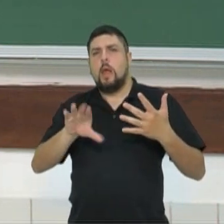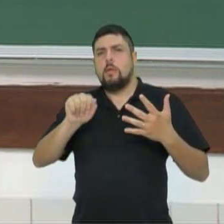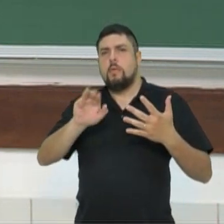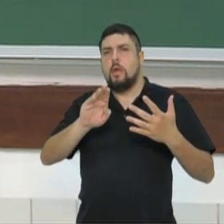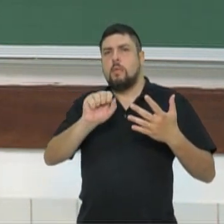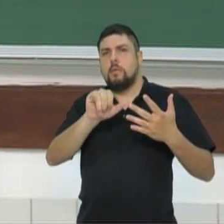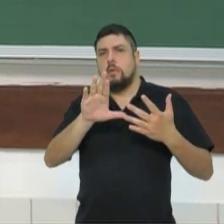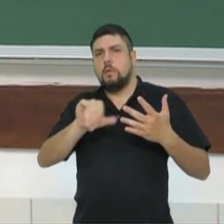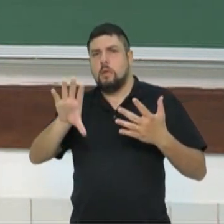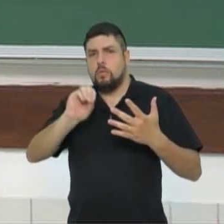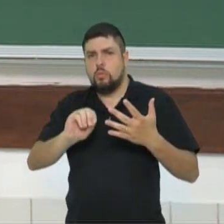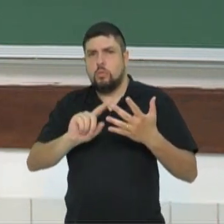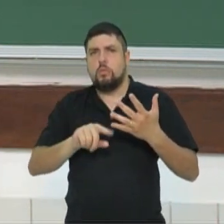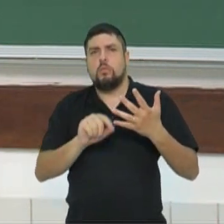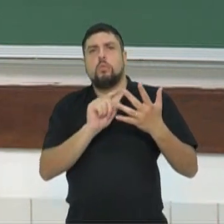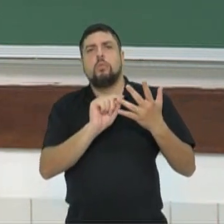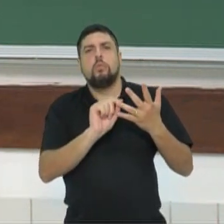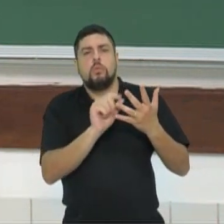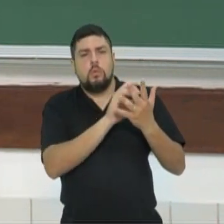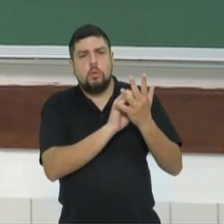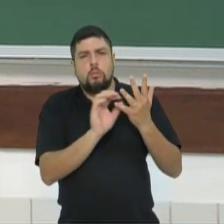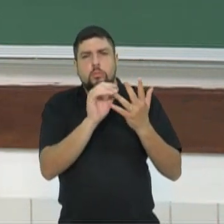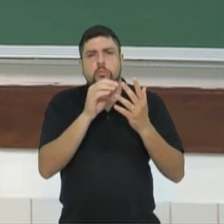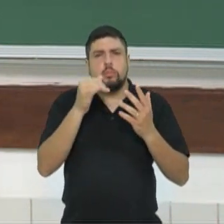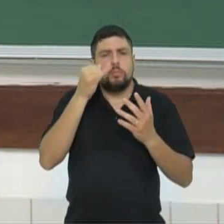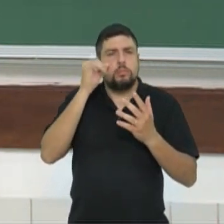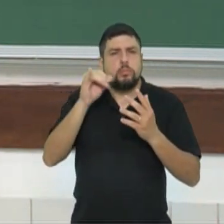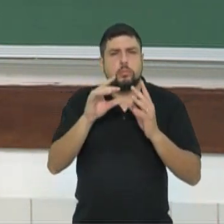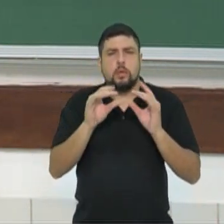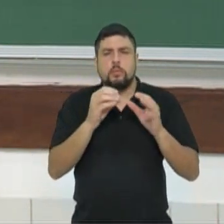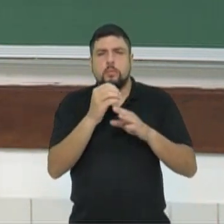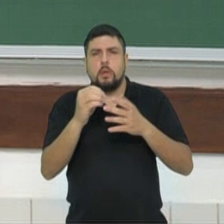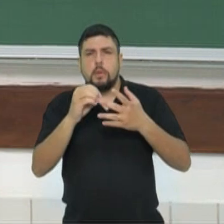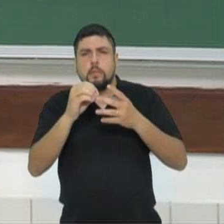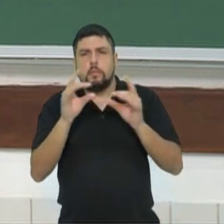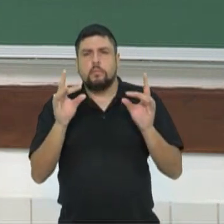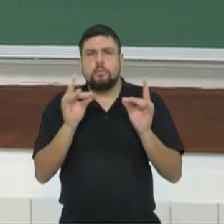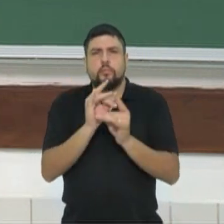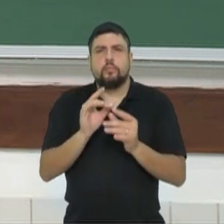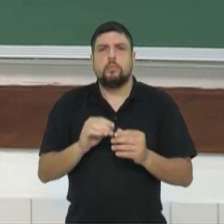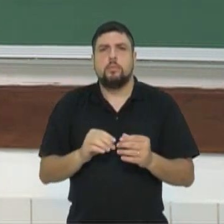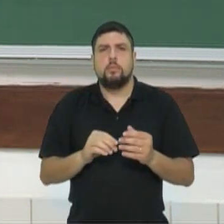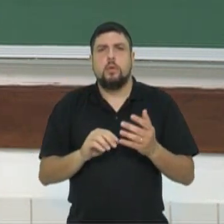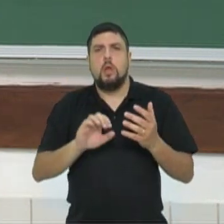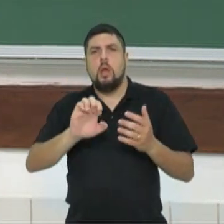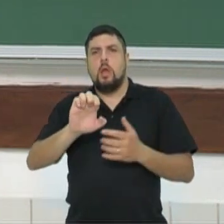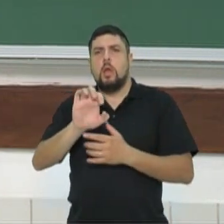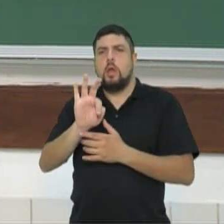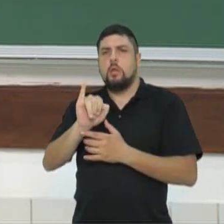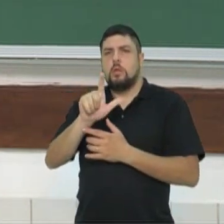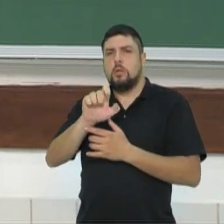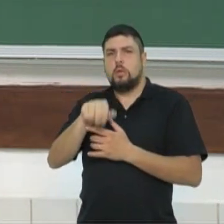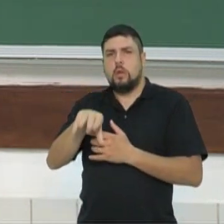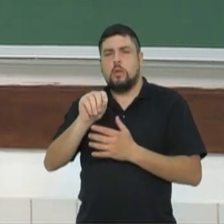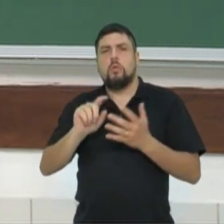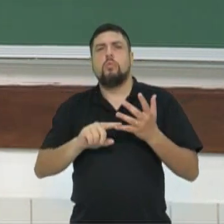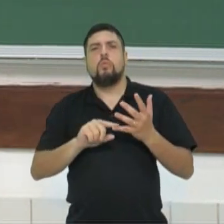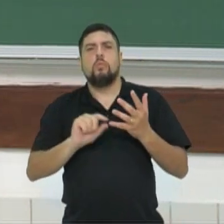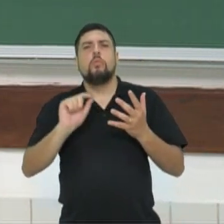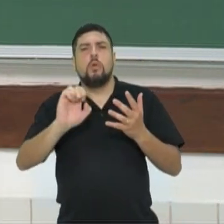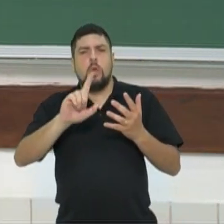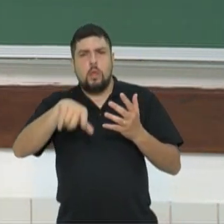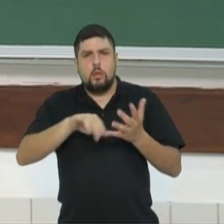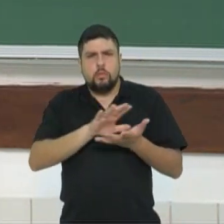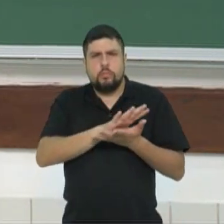derrubada, interrompe o desenvolvimento de células. E o etileno, com amadurecimento e morte, com transformação de substâncias